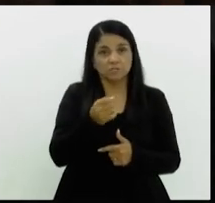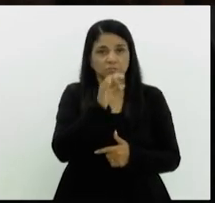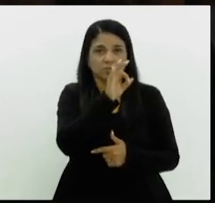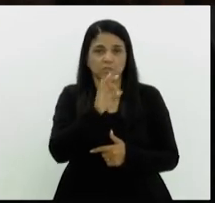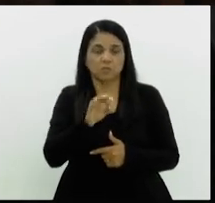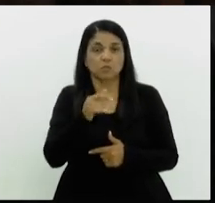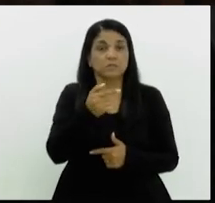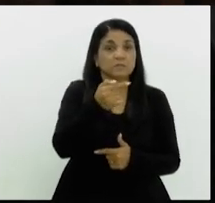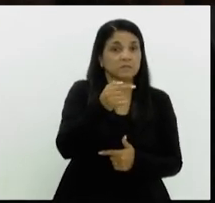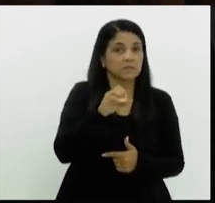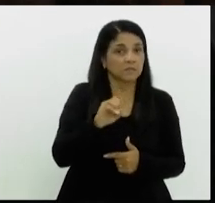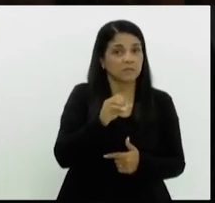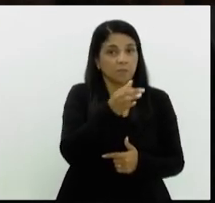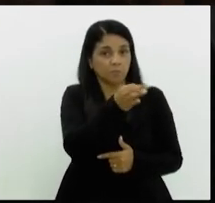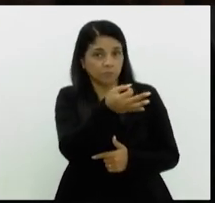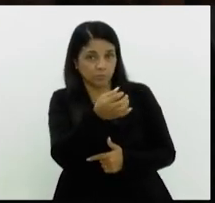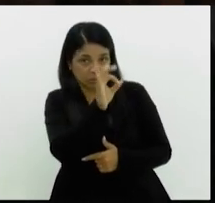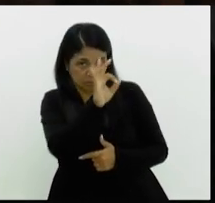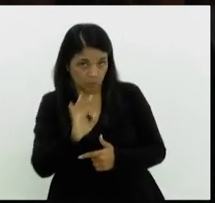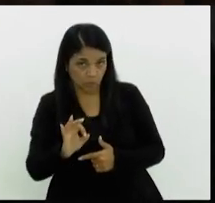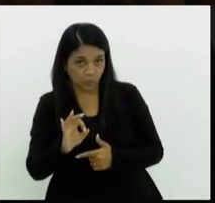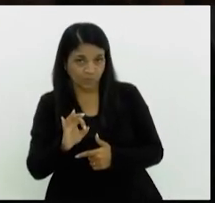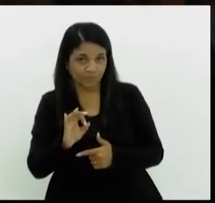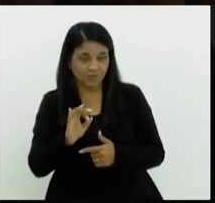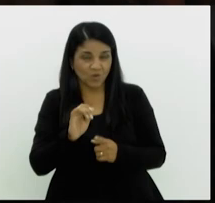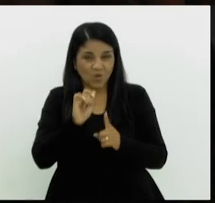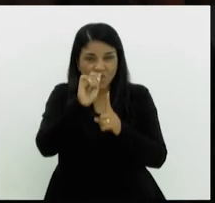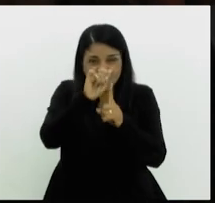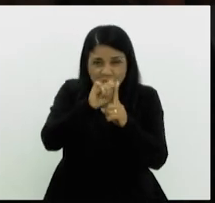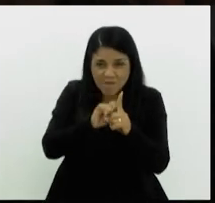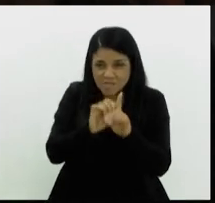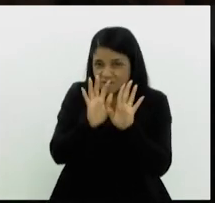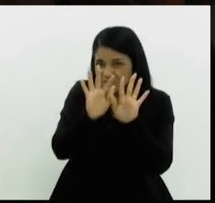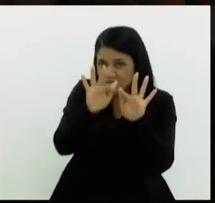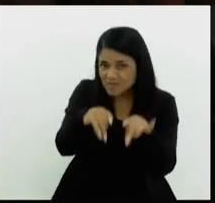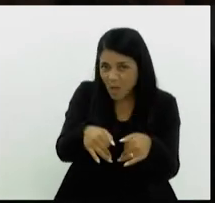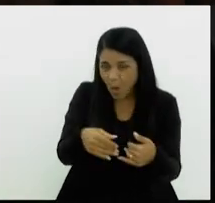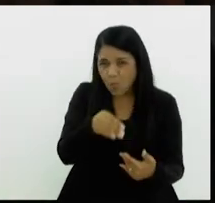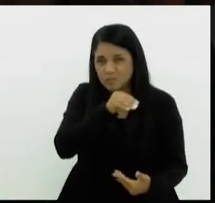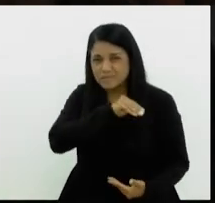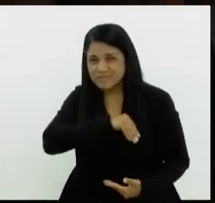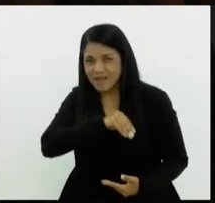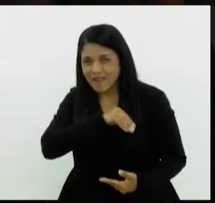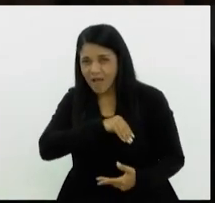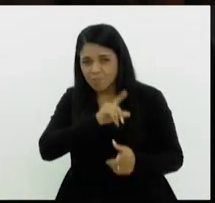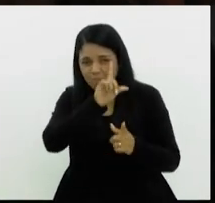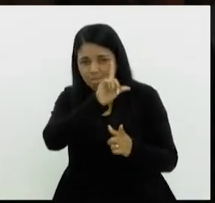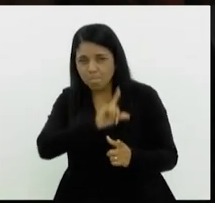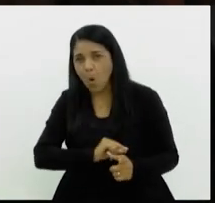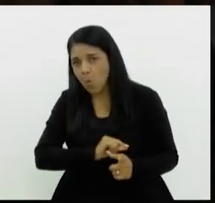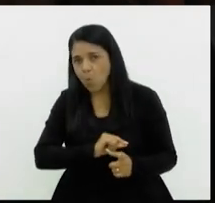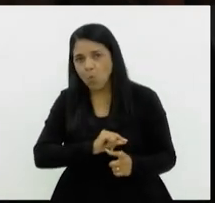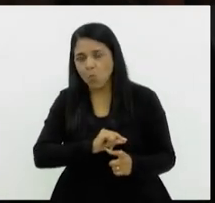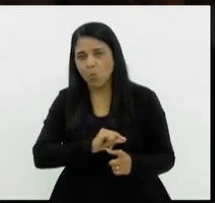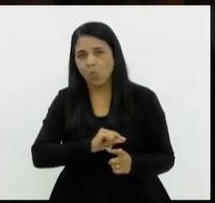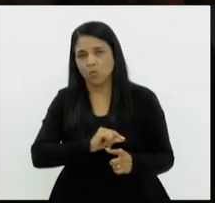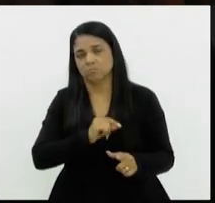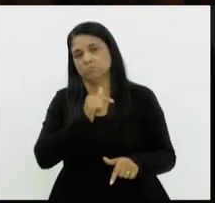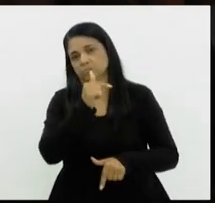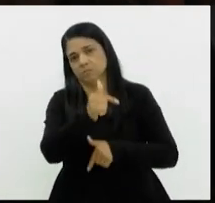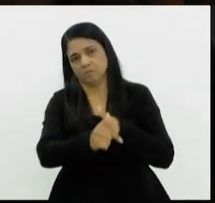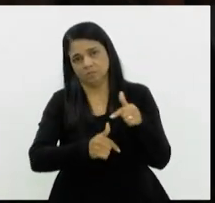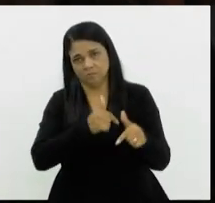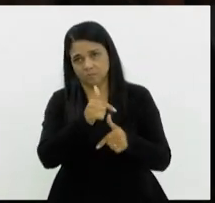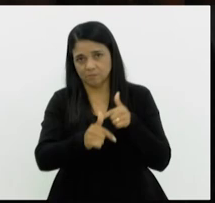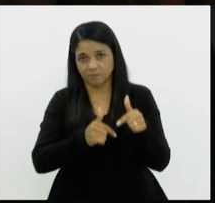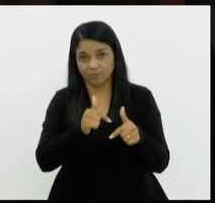no final do mês, do bolso do trabalhador assalariado, faz uma diferença enorme. Então, eu,